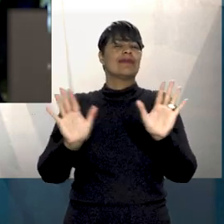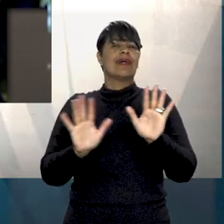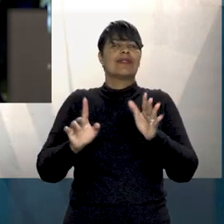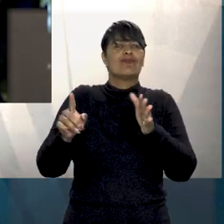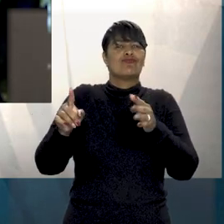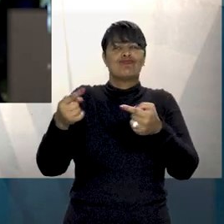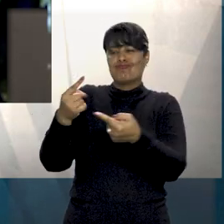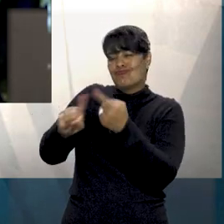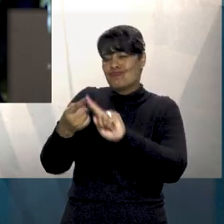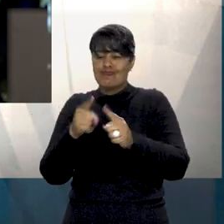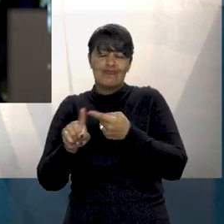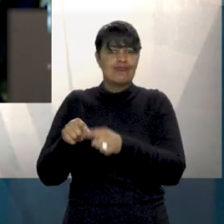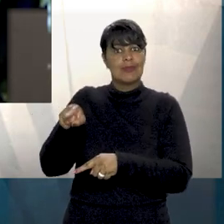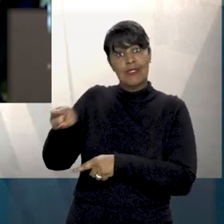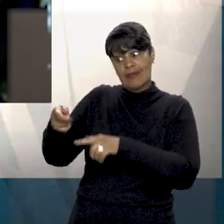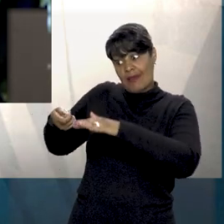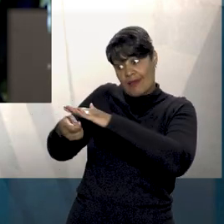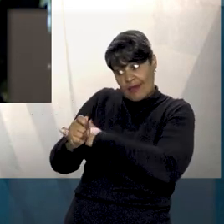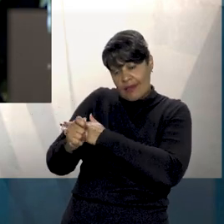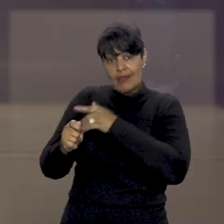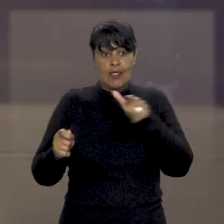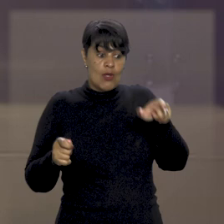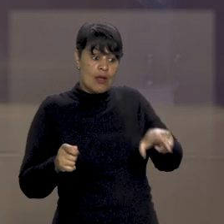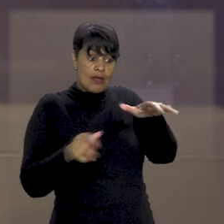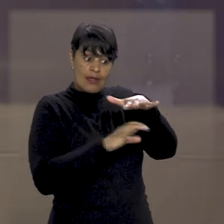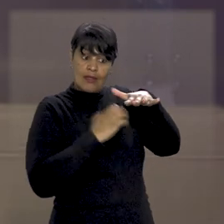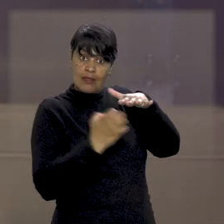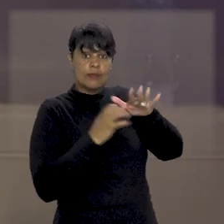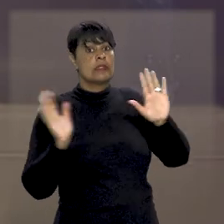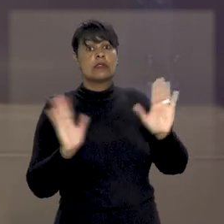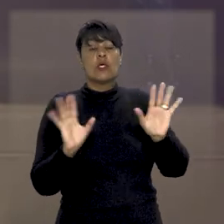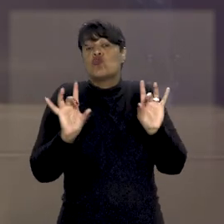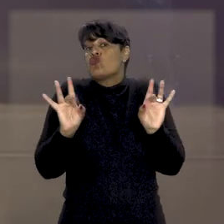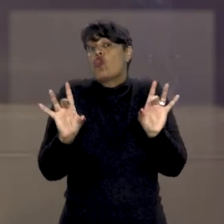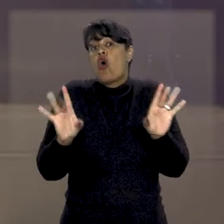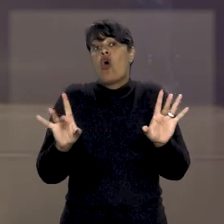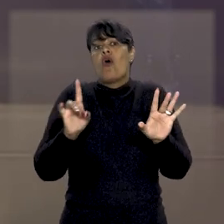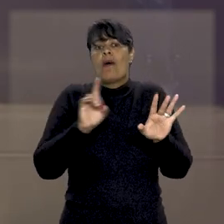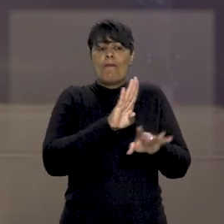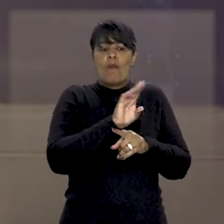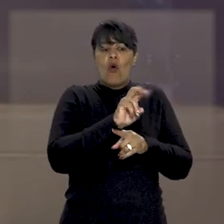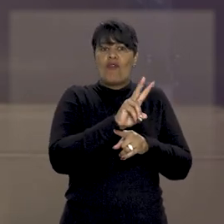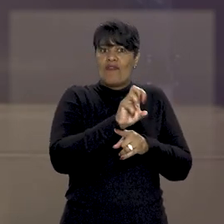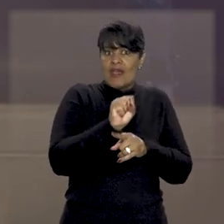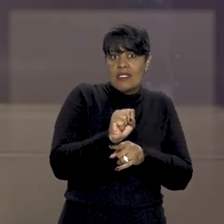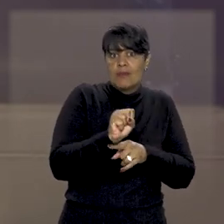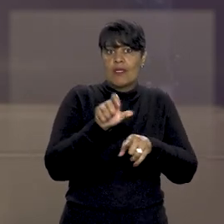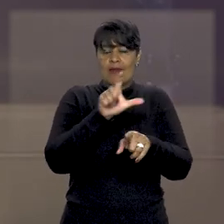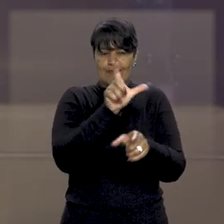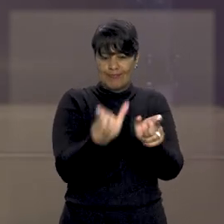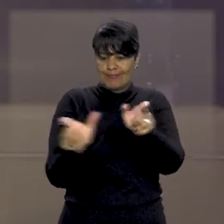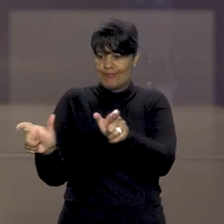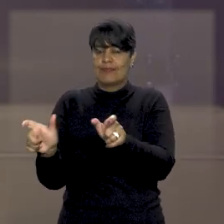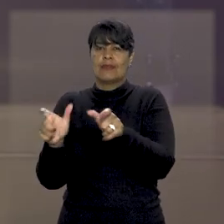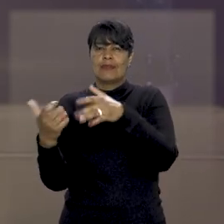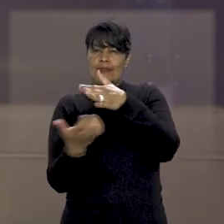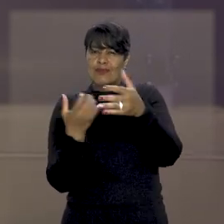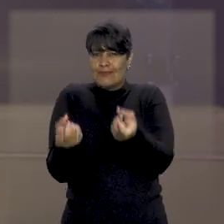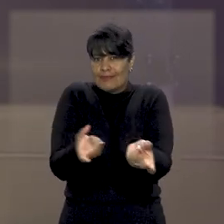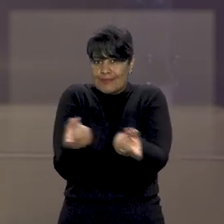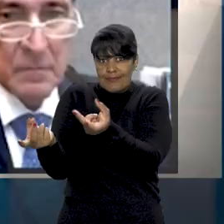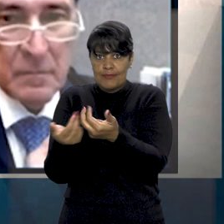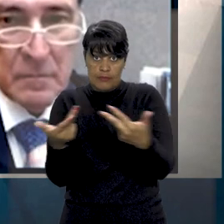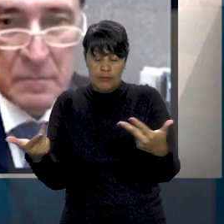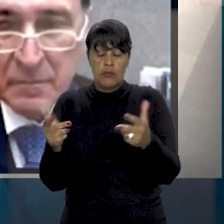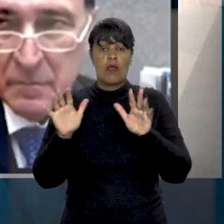e a recorrente, mas apenas uma relação interempresarial entre a Bovespa e as corretoras. Segundo apontou, a